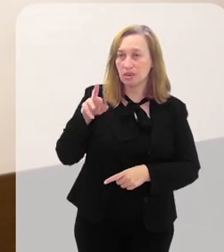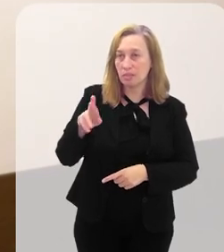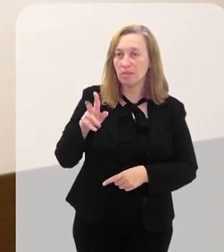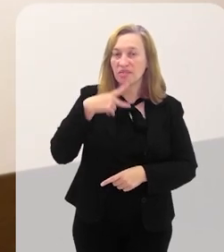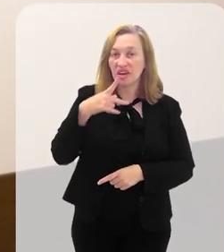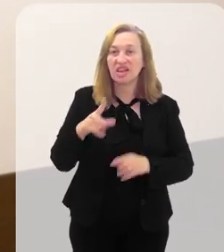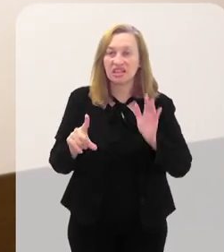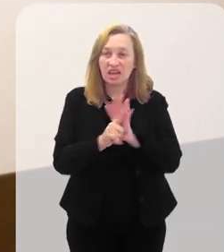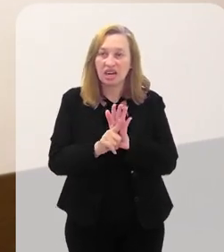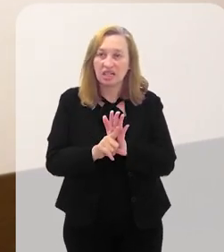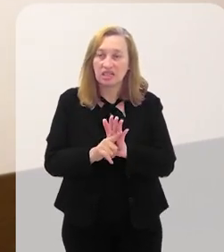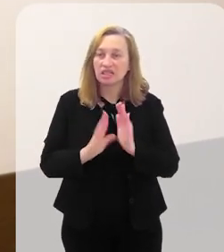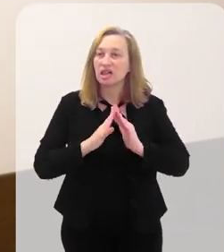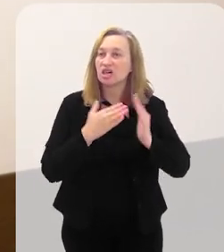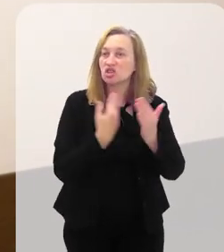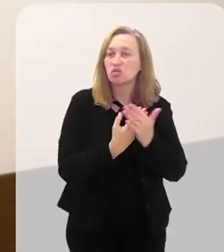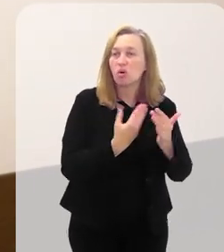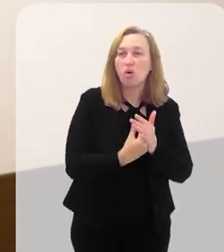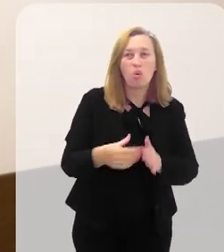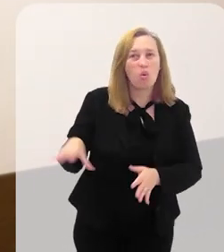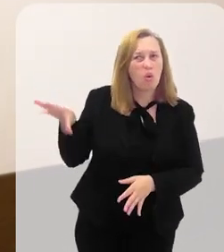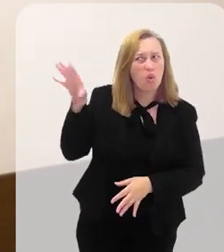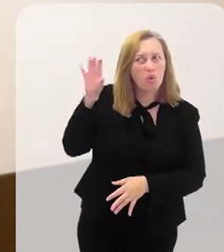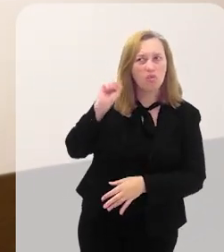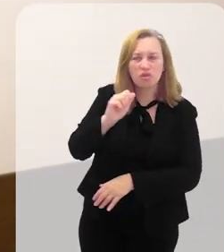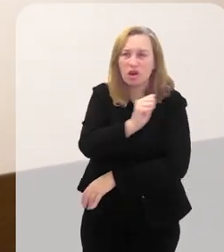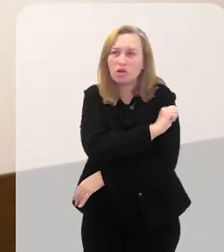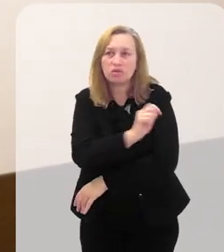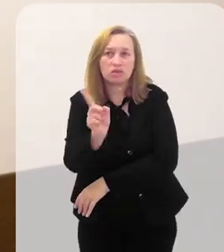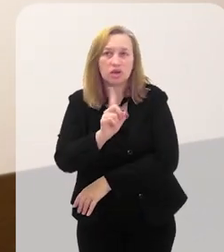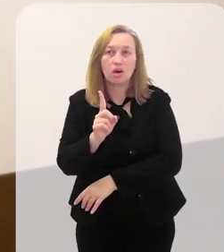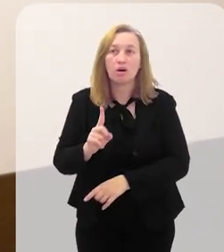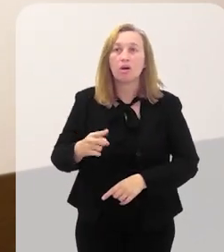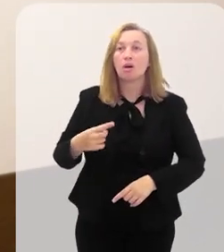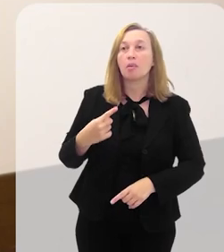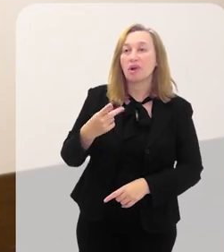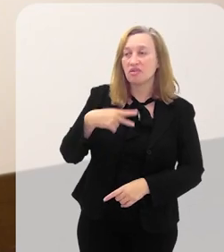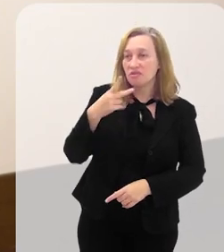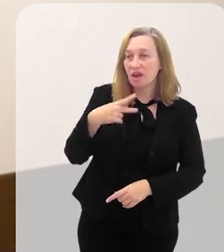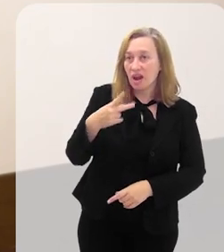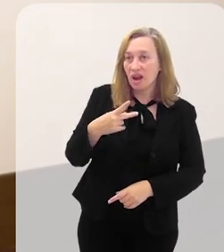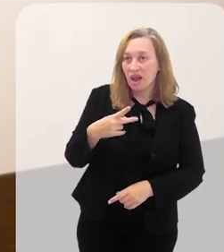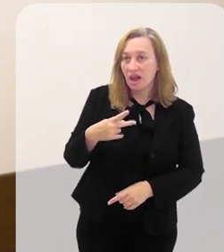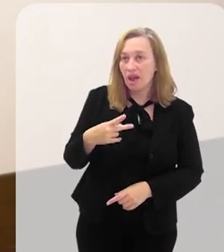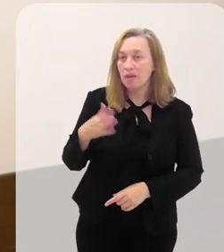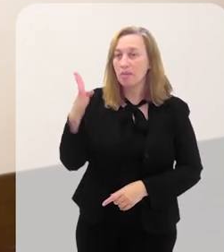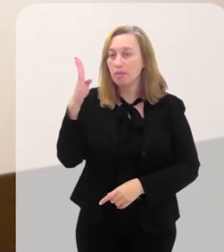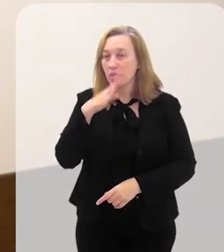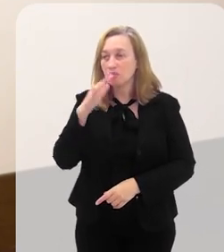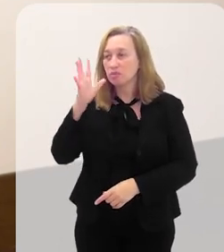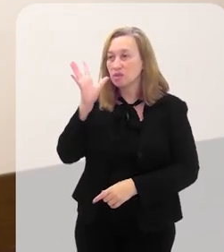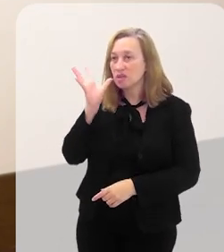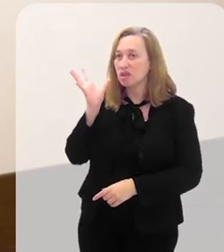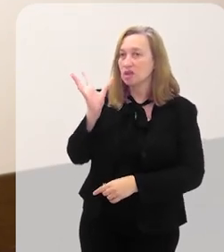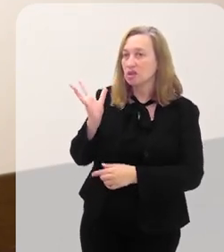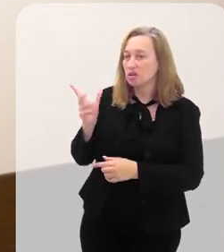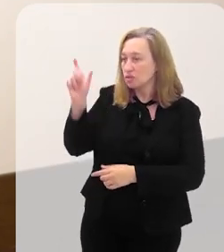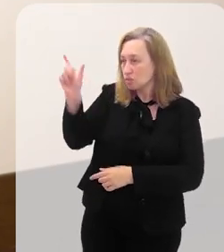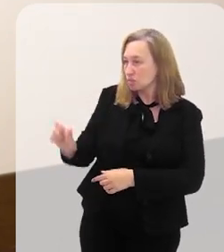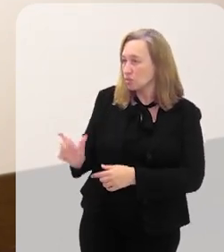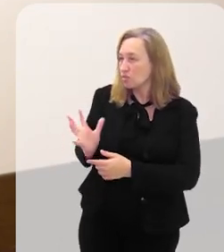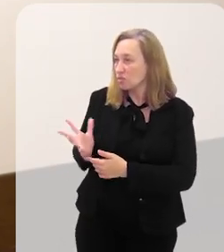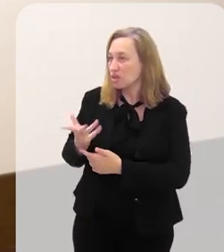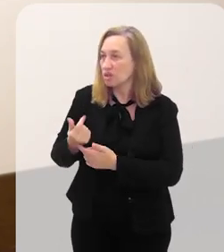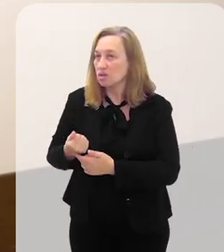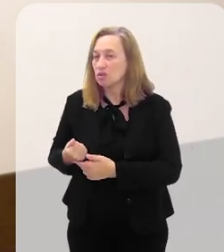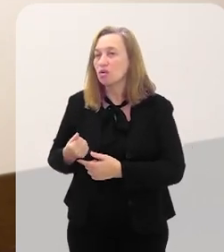da lei na escola, o aluno não ouve direito, não, mas ouvir o Jonga, para falar fogo nos artistas, tudo vai ficar animada. Entendeu? A